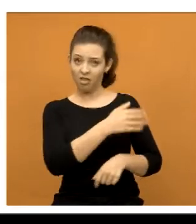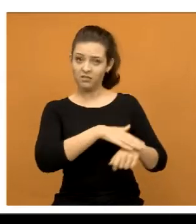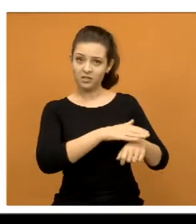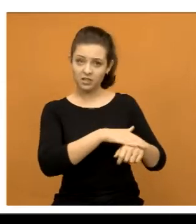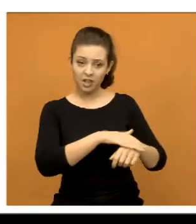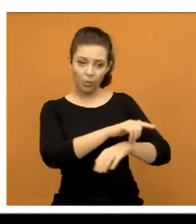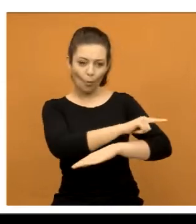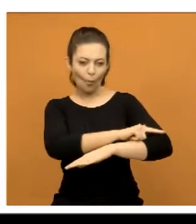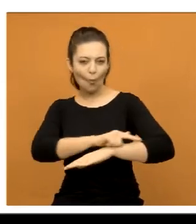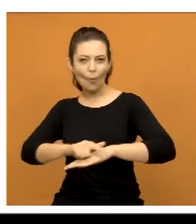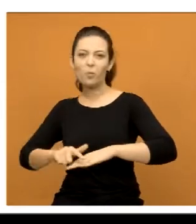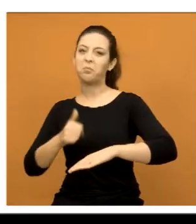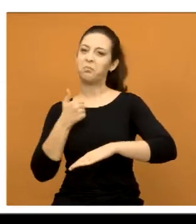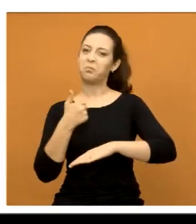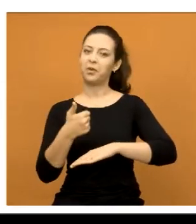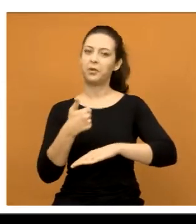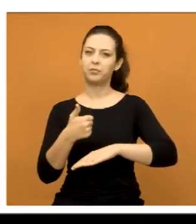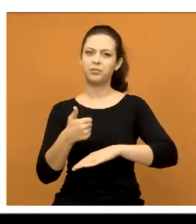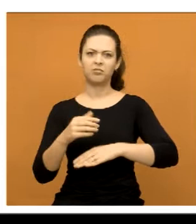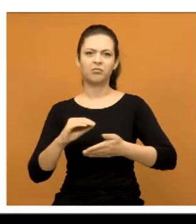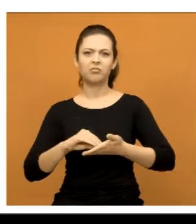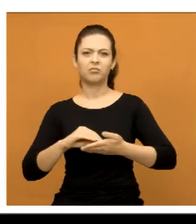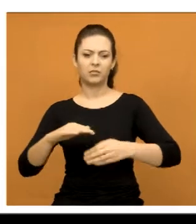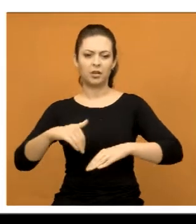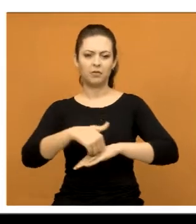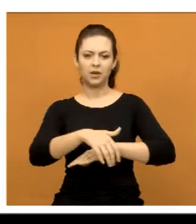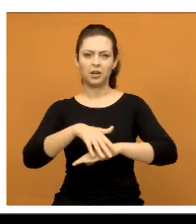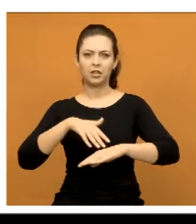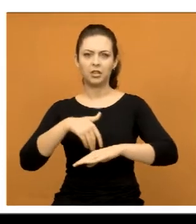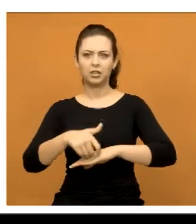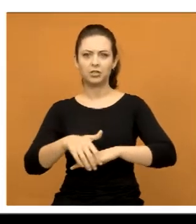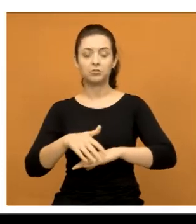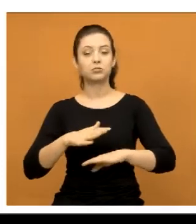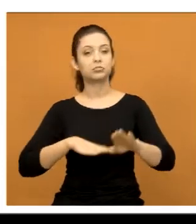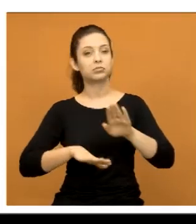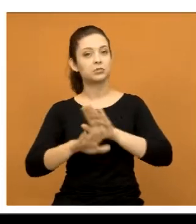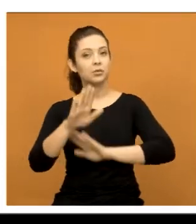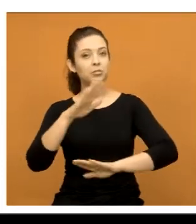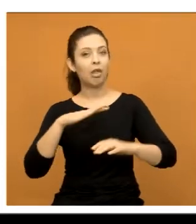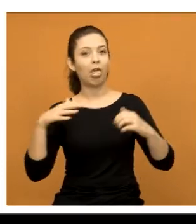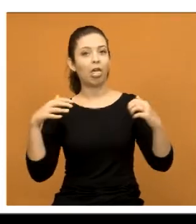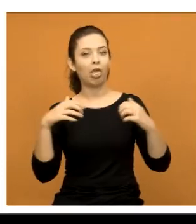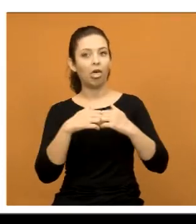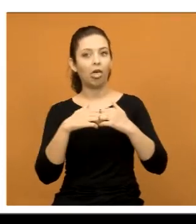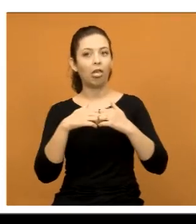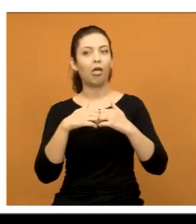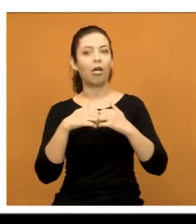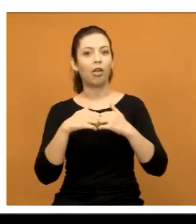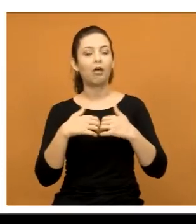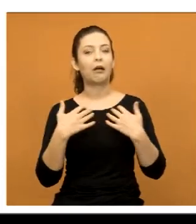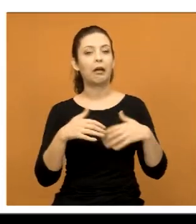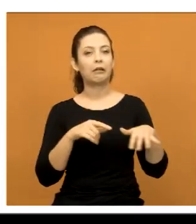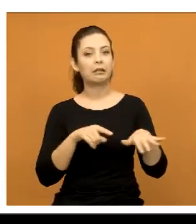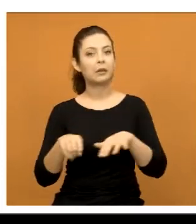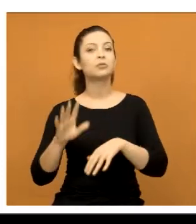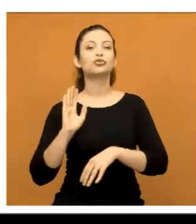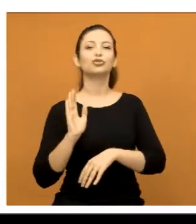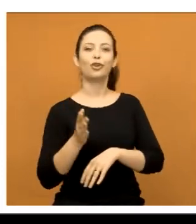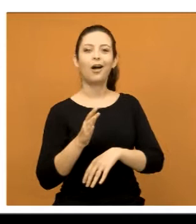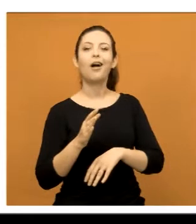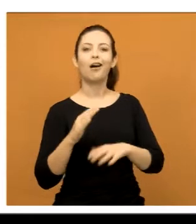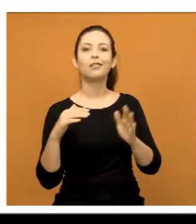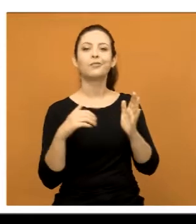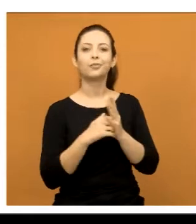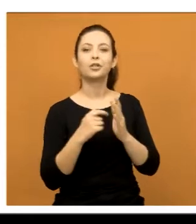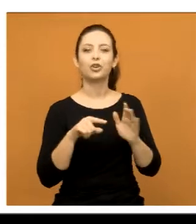o asfalto, ficou muito bem, mas não fizeram as faixas. E corre risco de dar um acidente, e essa semana já teve acidente lá, se diz